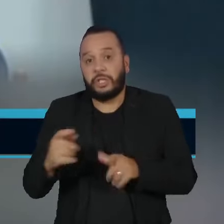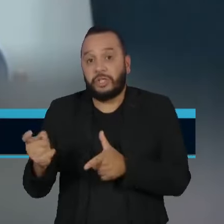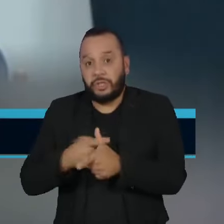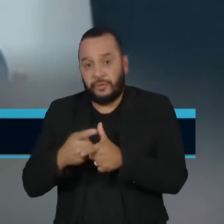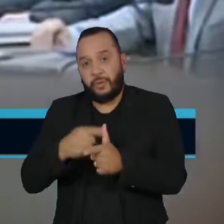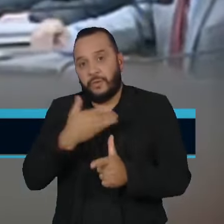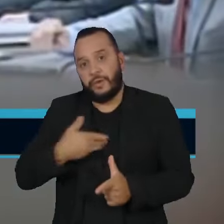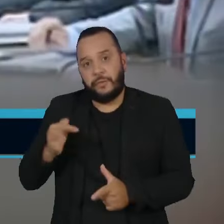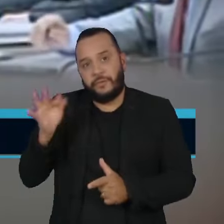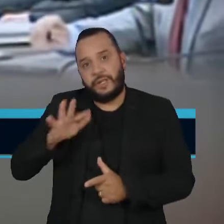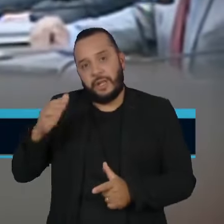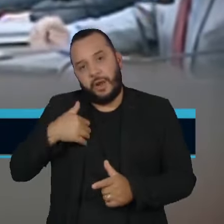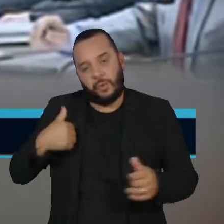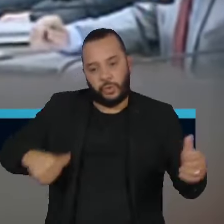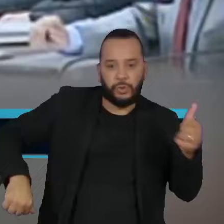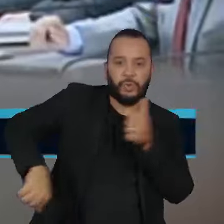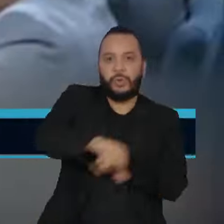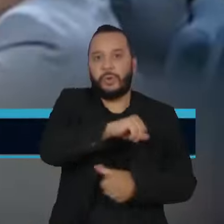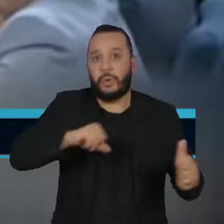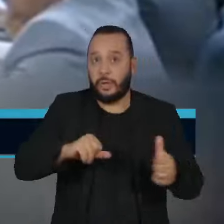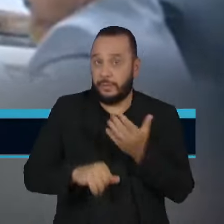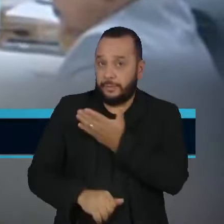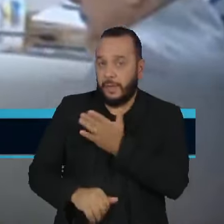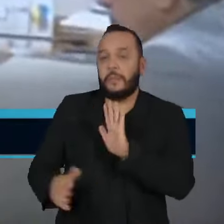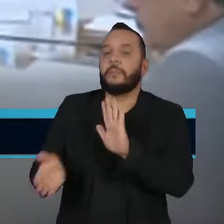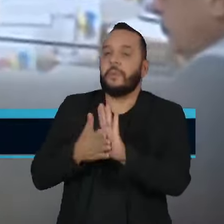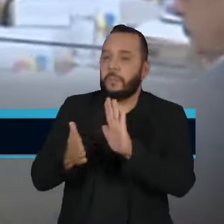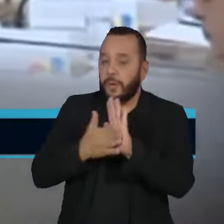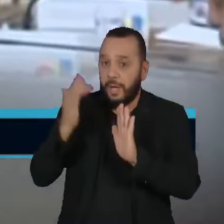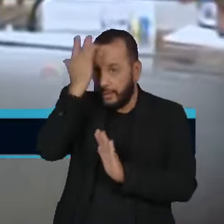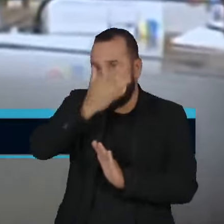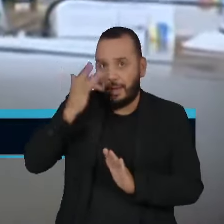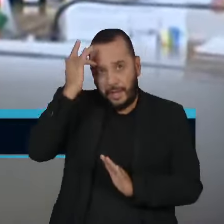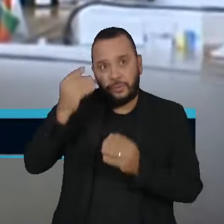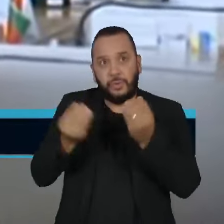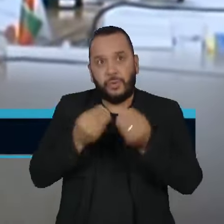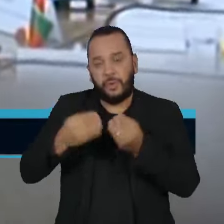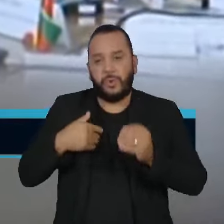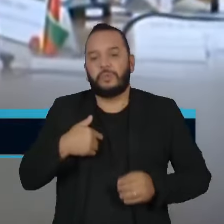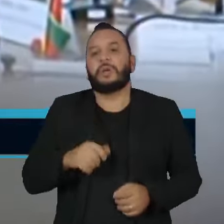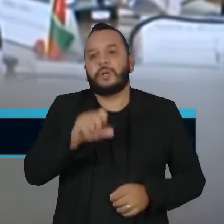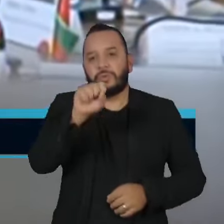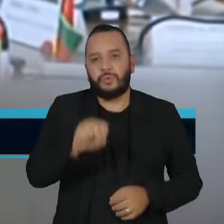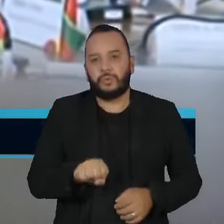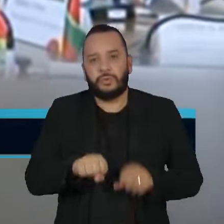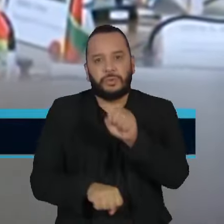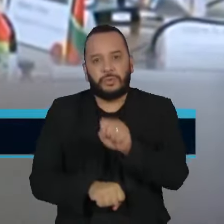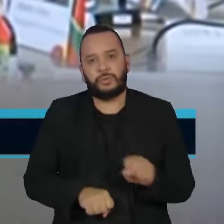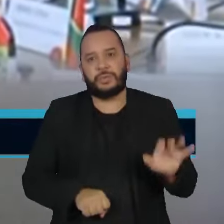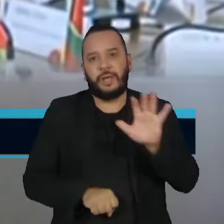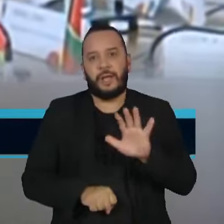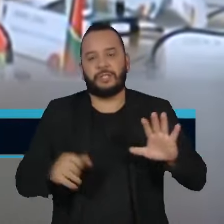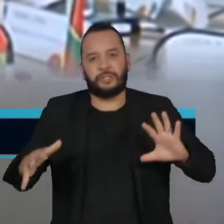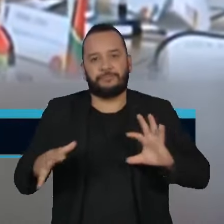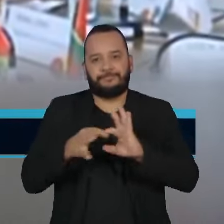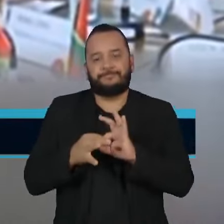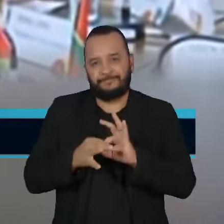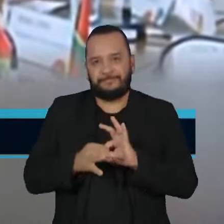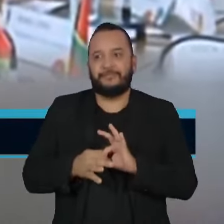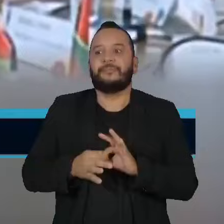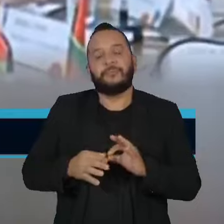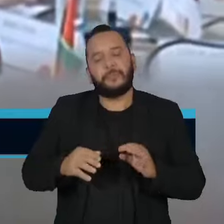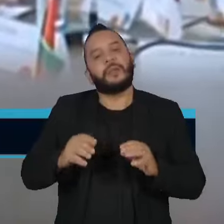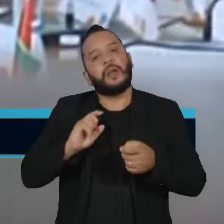Fernando Haddad aos governadores do Consud, o consórcio de integração Sul e Sudeste, que se reuniram para uma nova rodada de